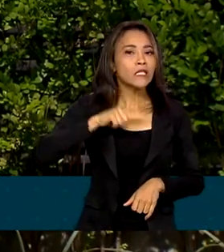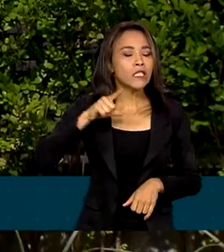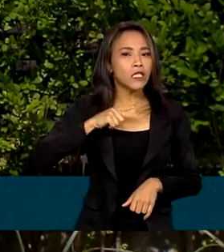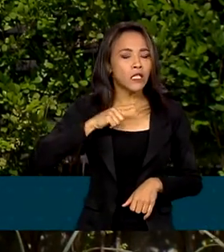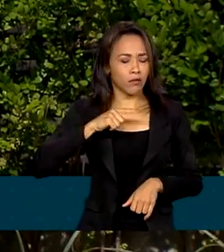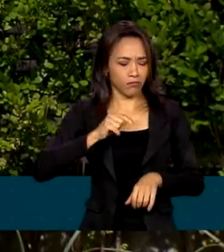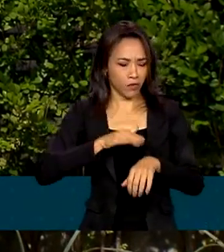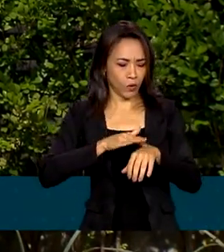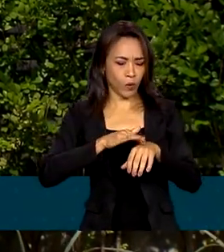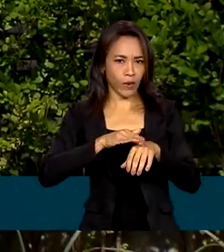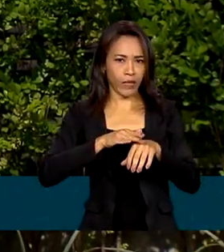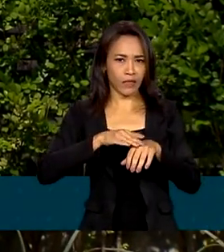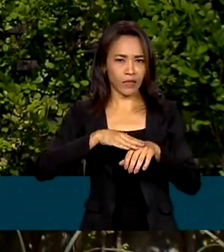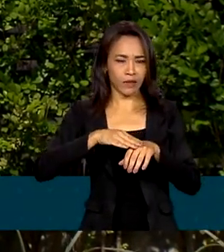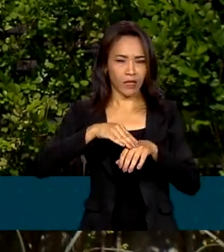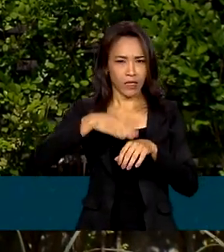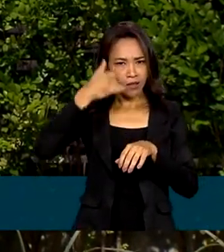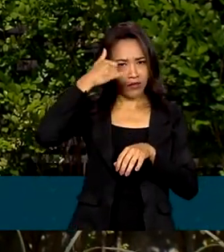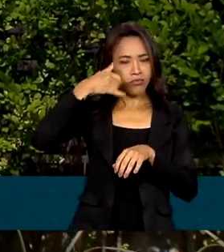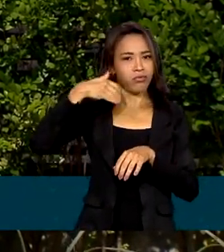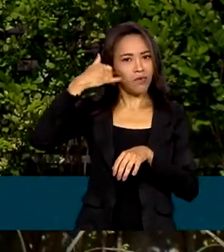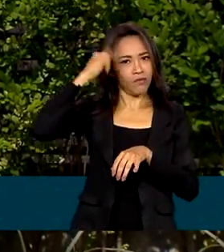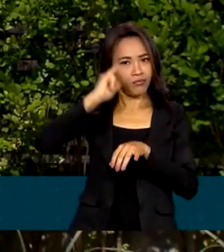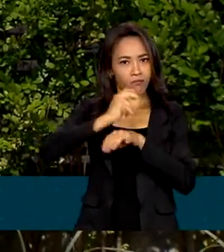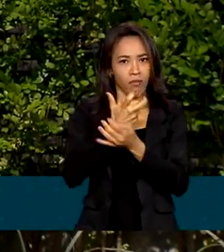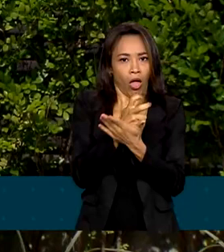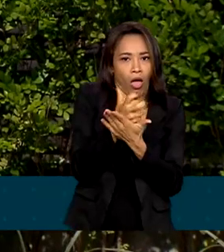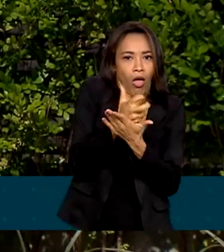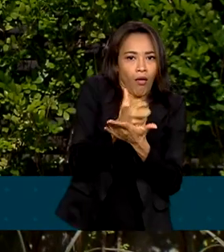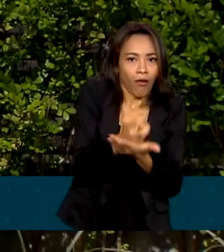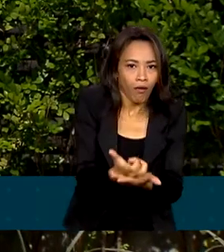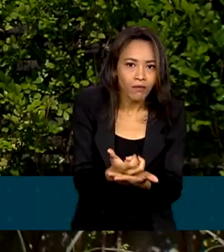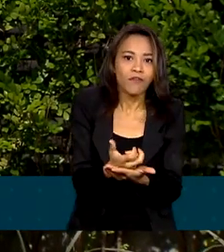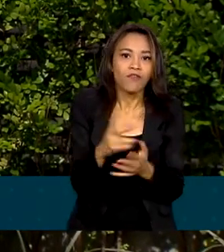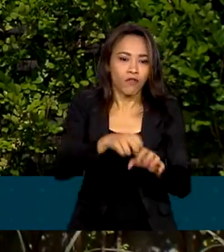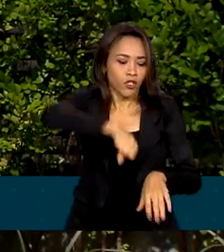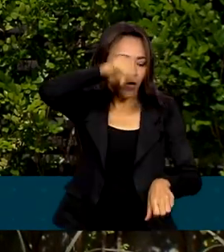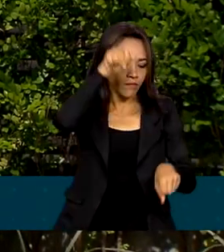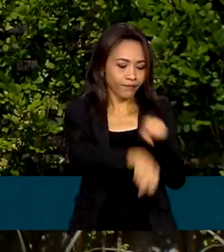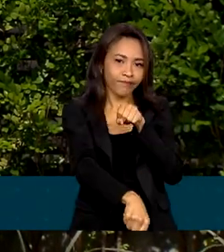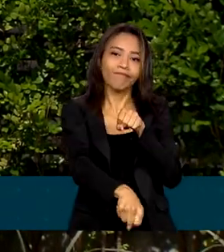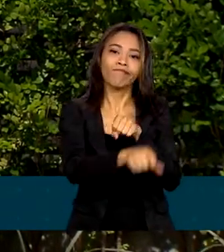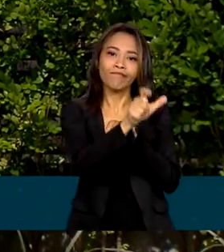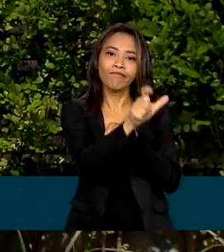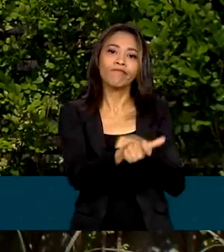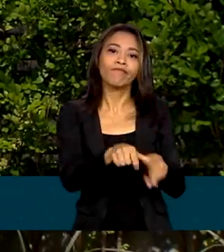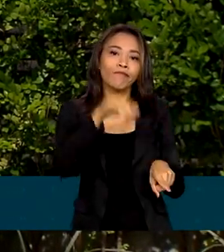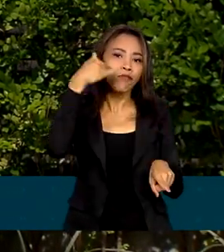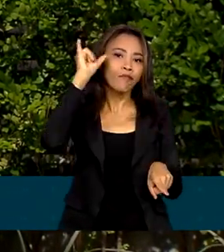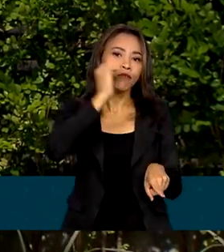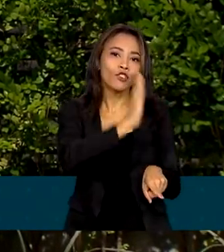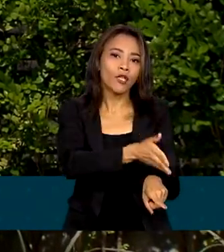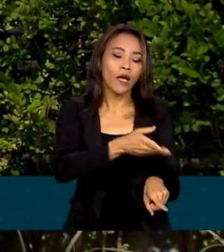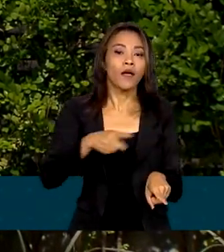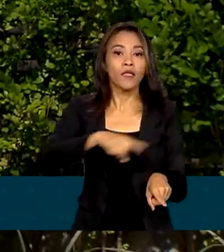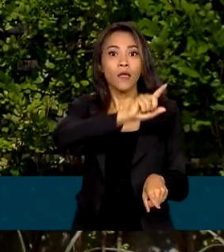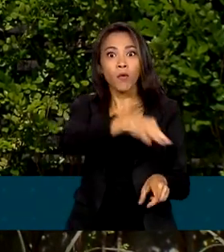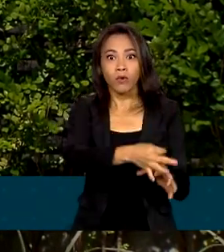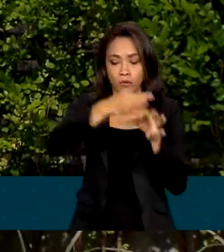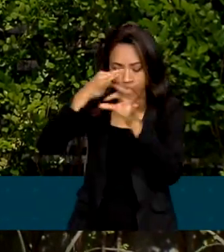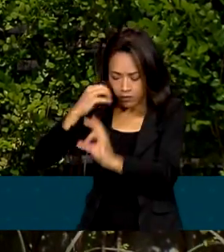sinais do mal da vaca louca. O animal foi sacrificado. Um exame feito por um laboratório independente